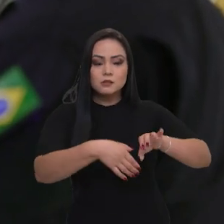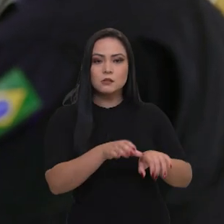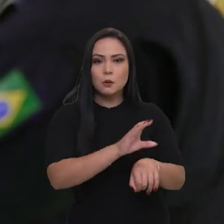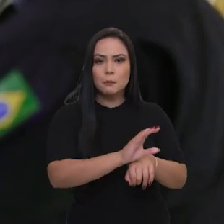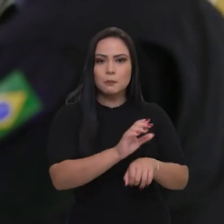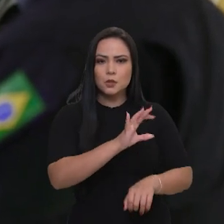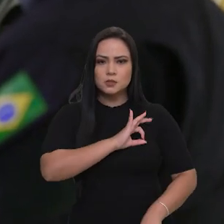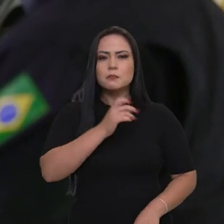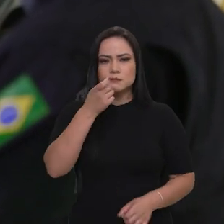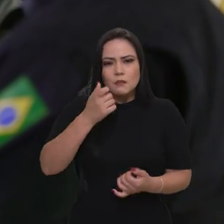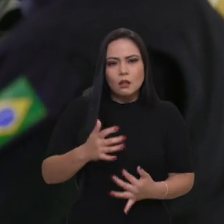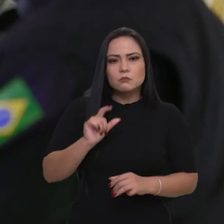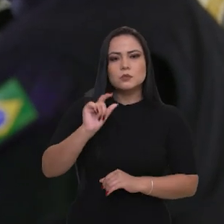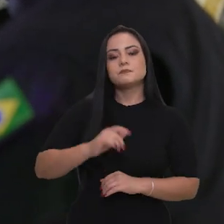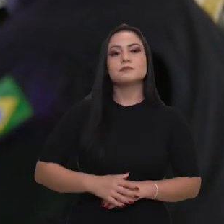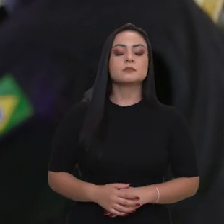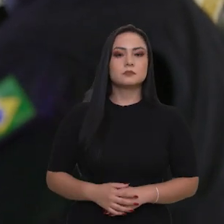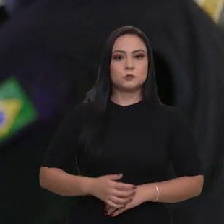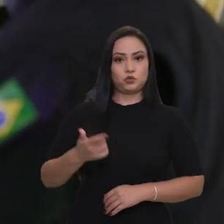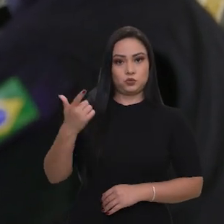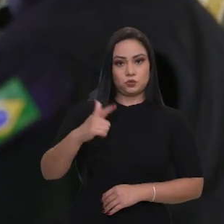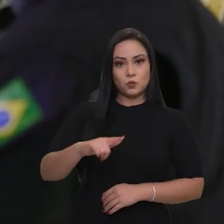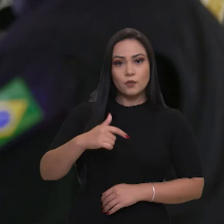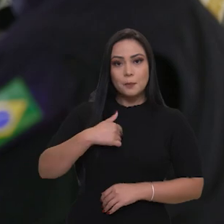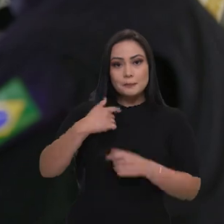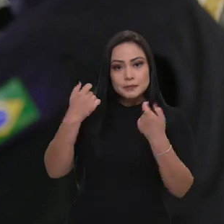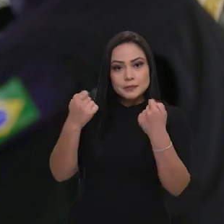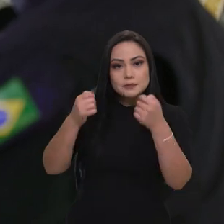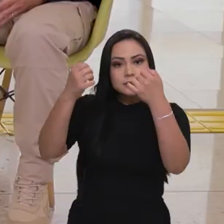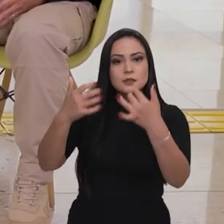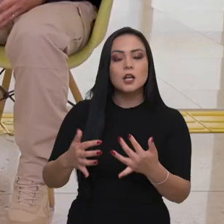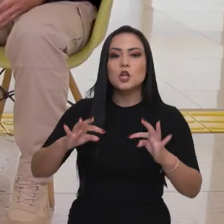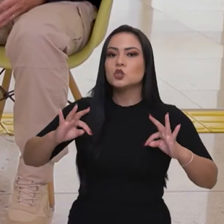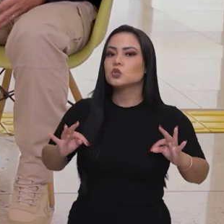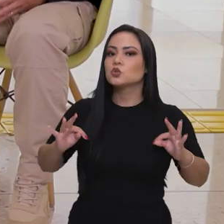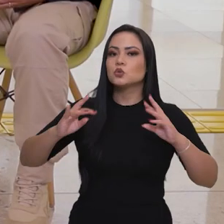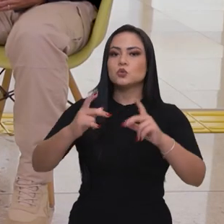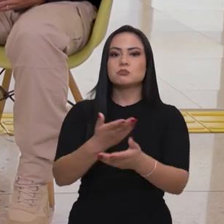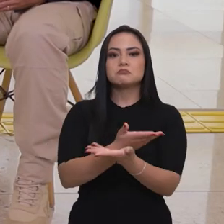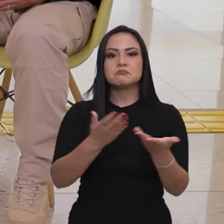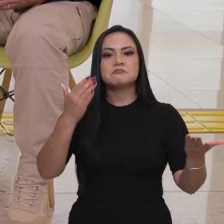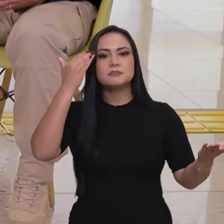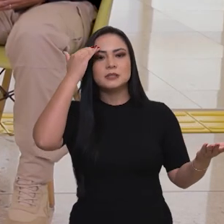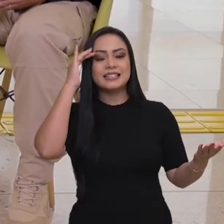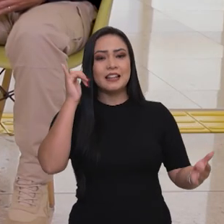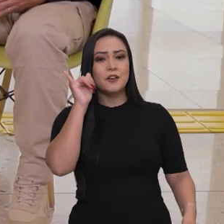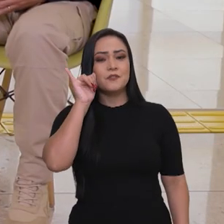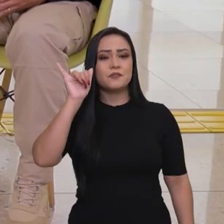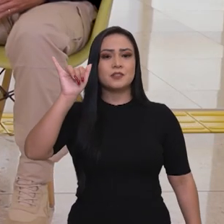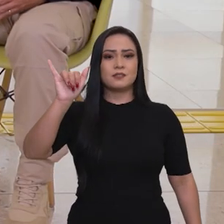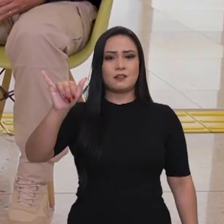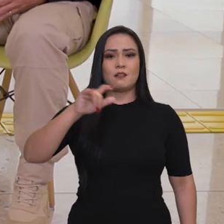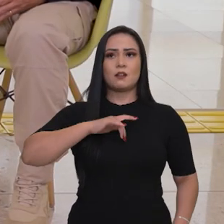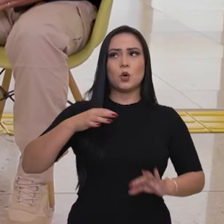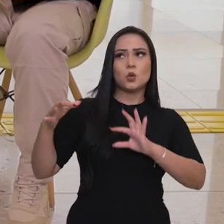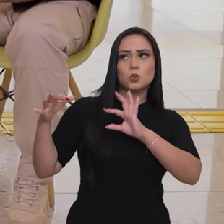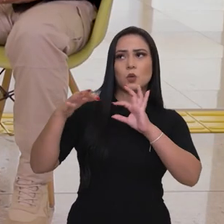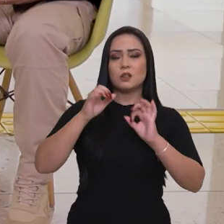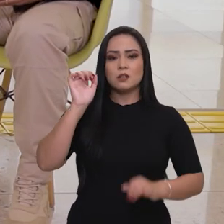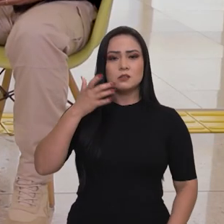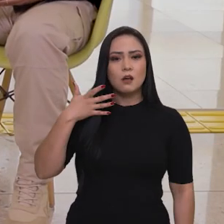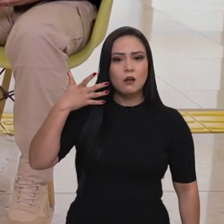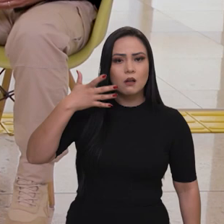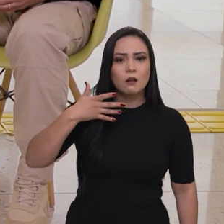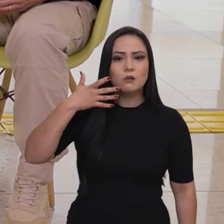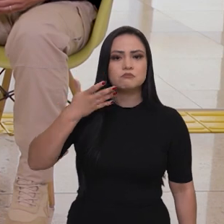a formação policial, fala um pouco. E aí, mais uma vez, eu preciso reafirmar, para que todos entendam, para que evitem a contextualização